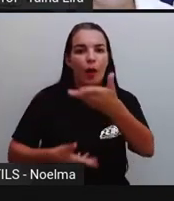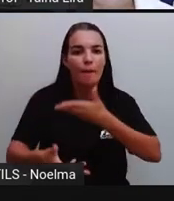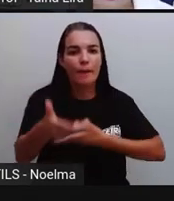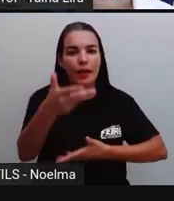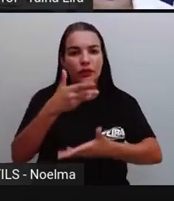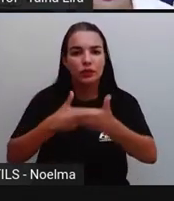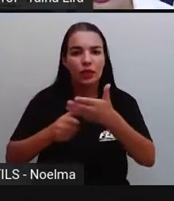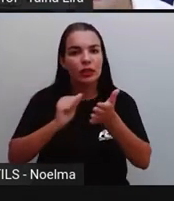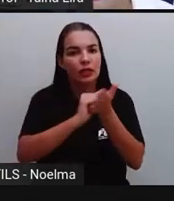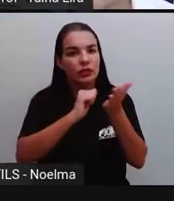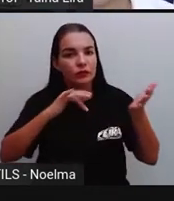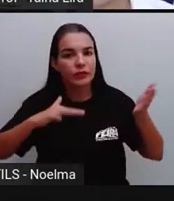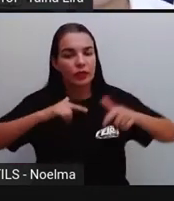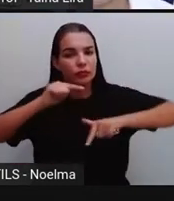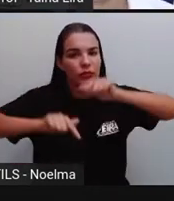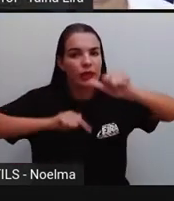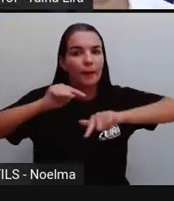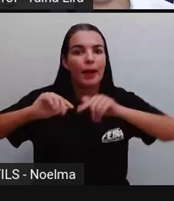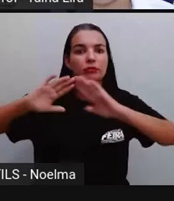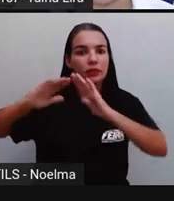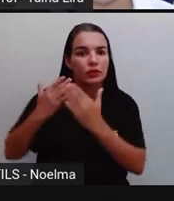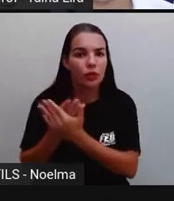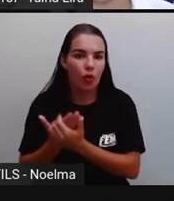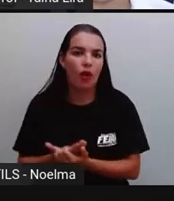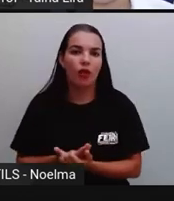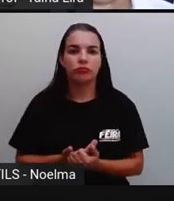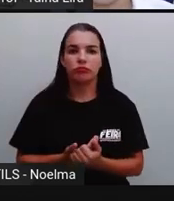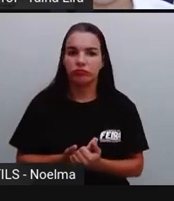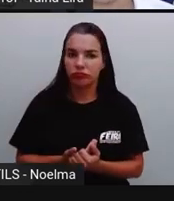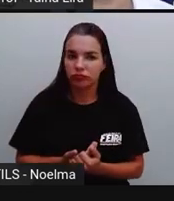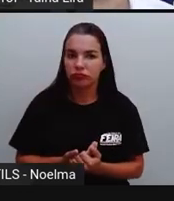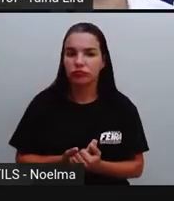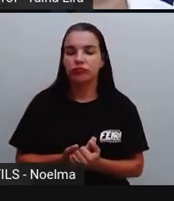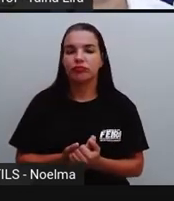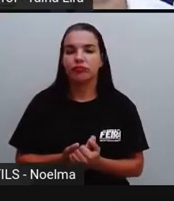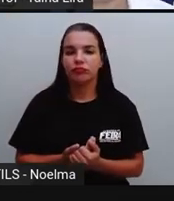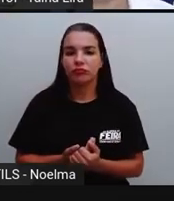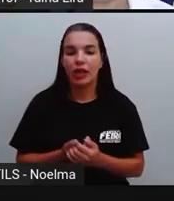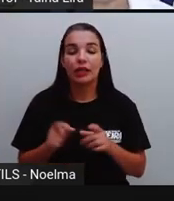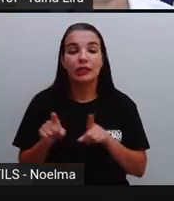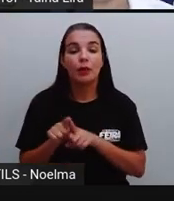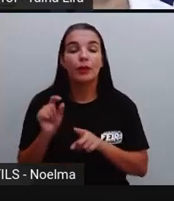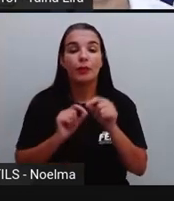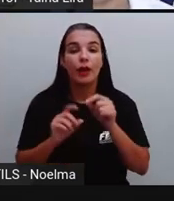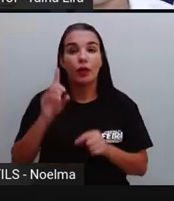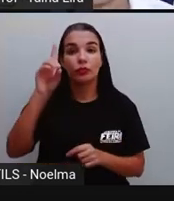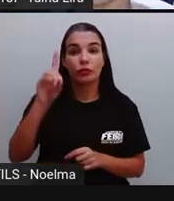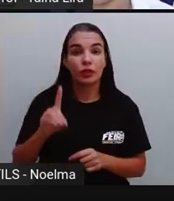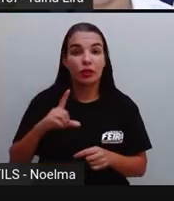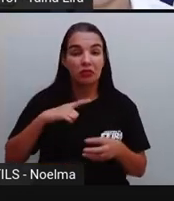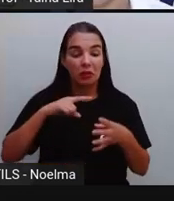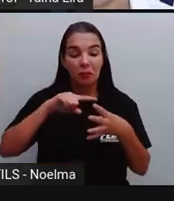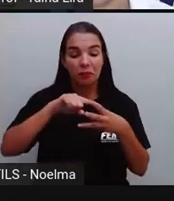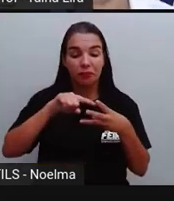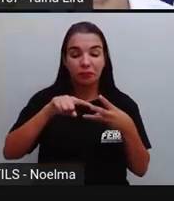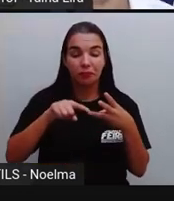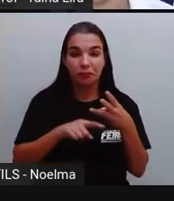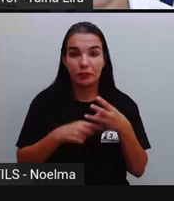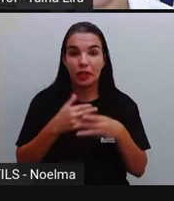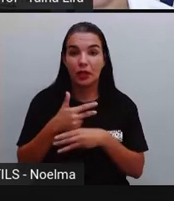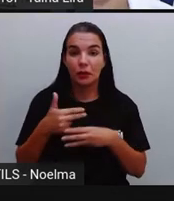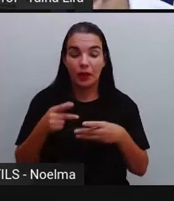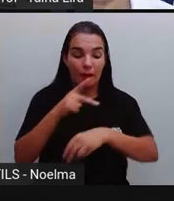atividades da escola. Vocês viram lá, anteriormente, que o diretor tem três atribuições, né,